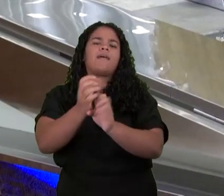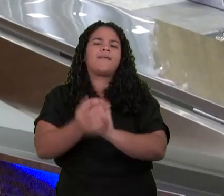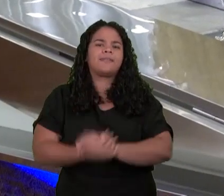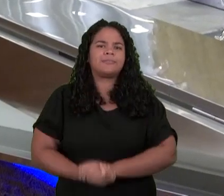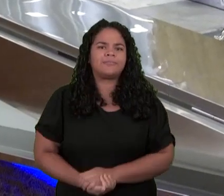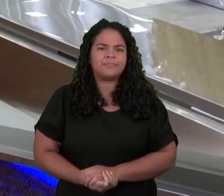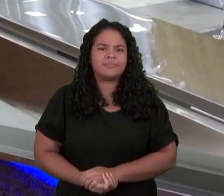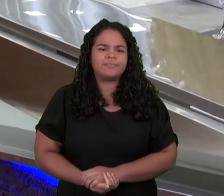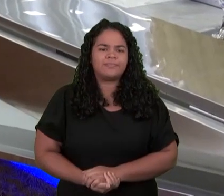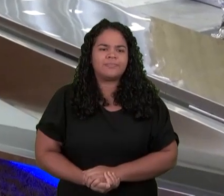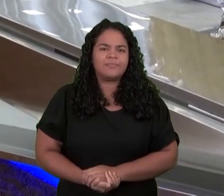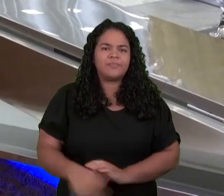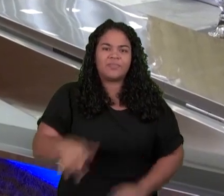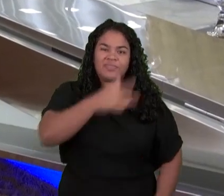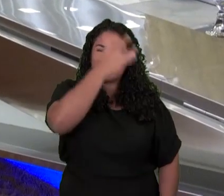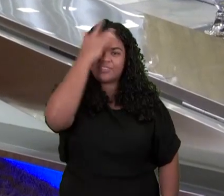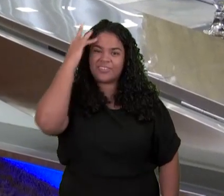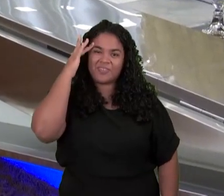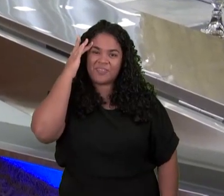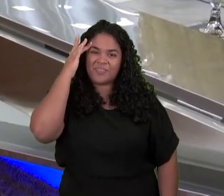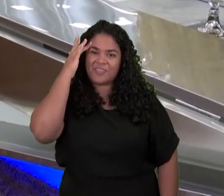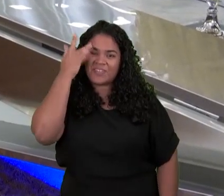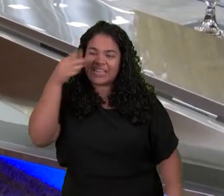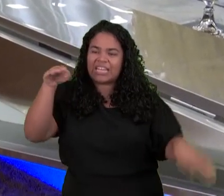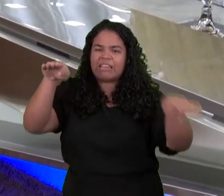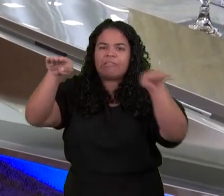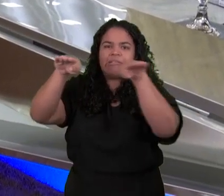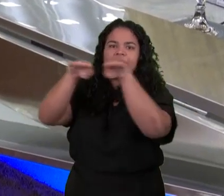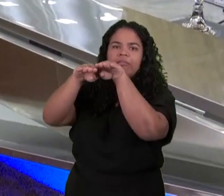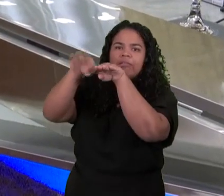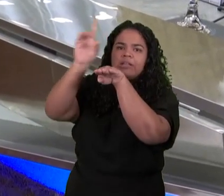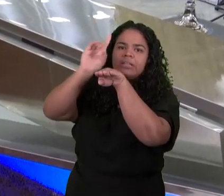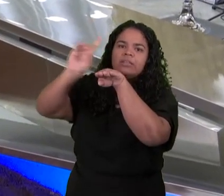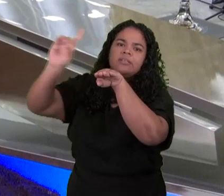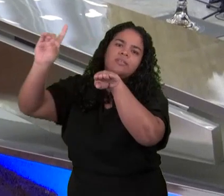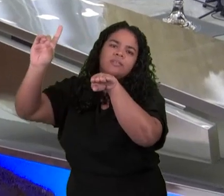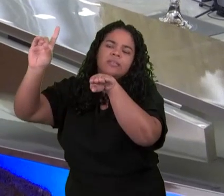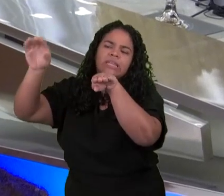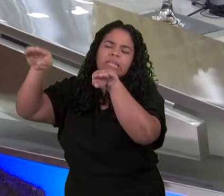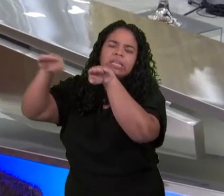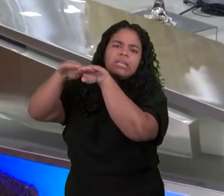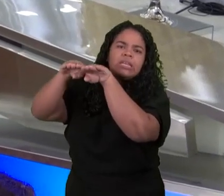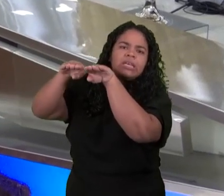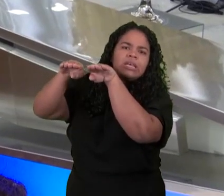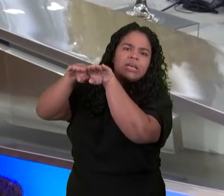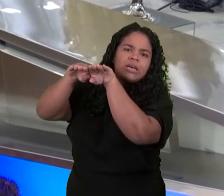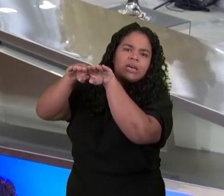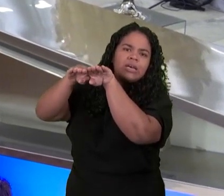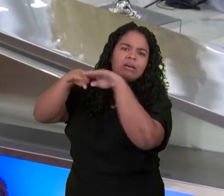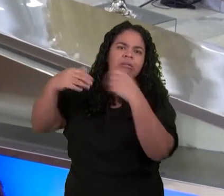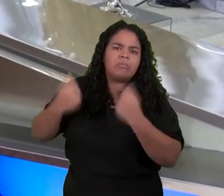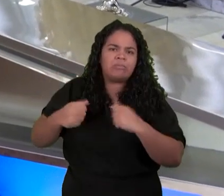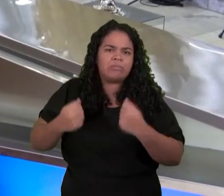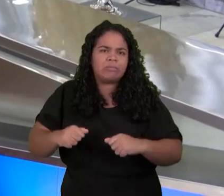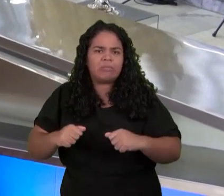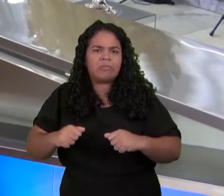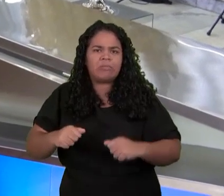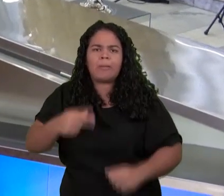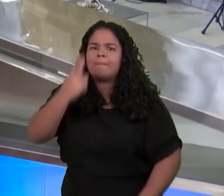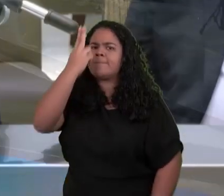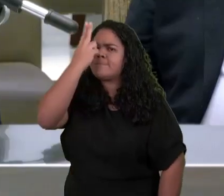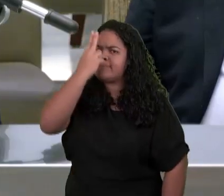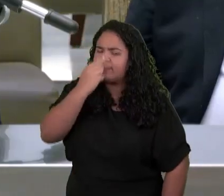estivesse No mesmo Pé de igualdade Alguém Investido Na mesma Autoridade